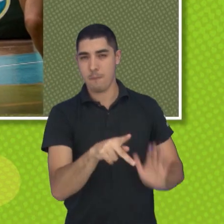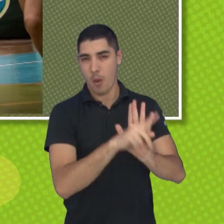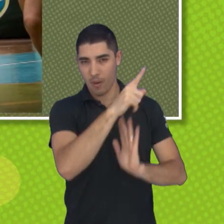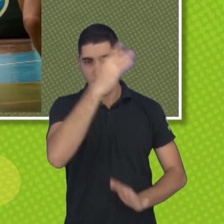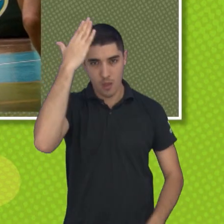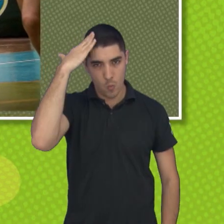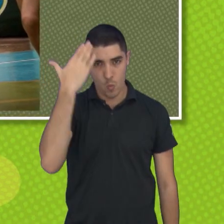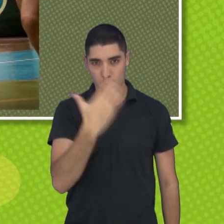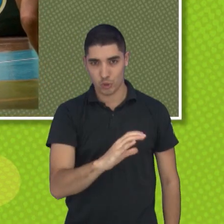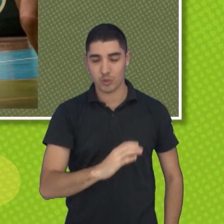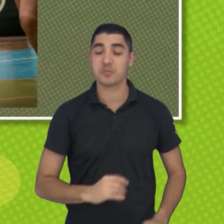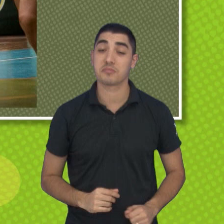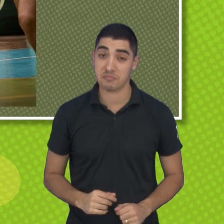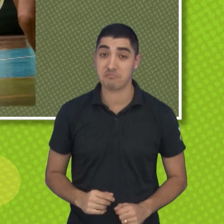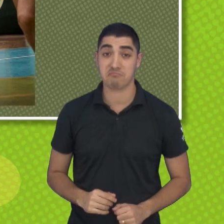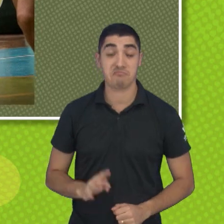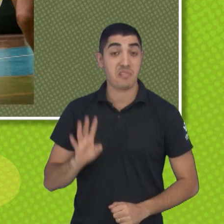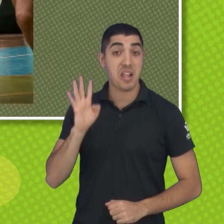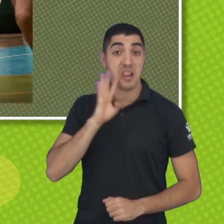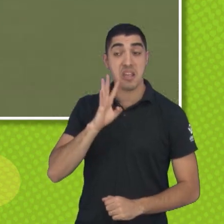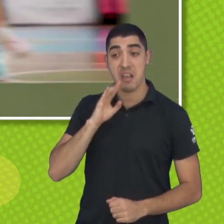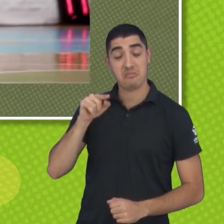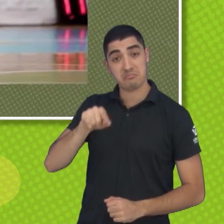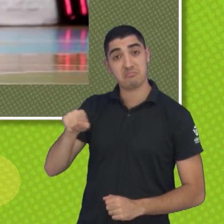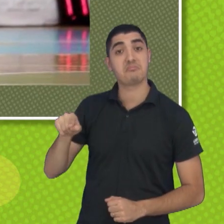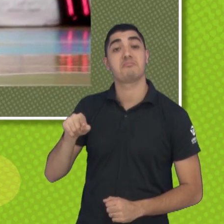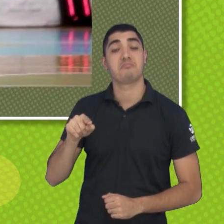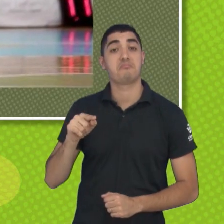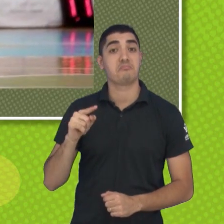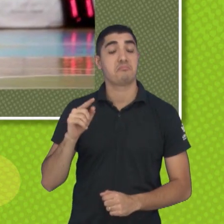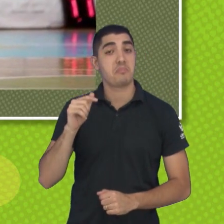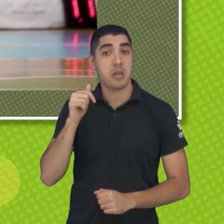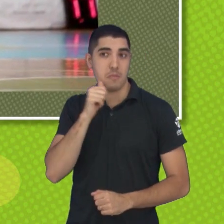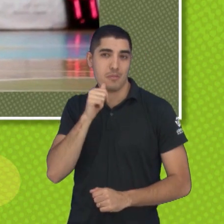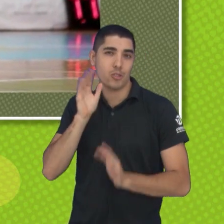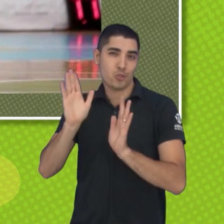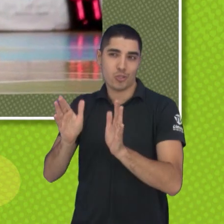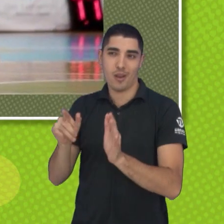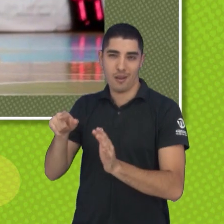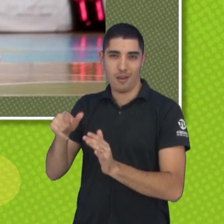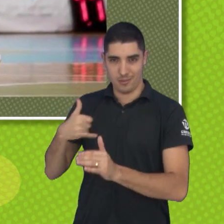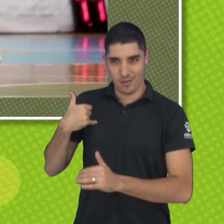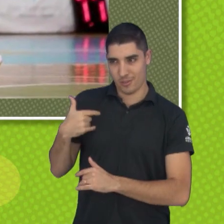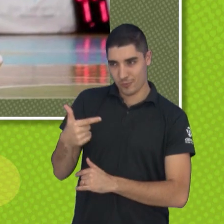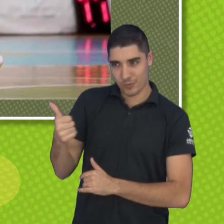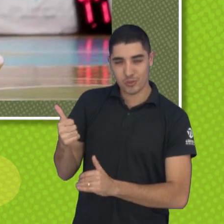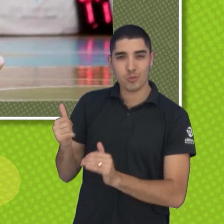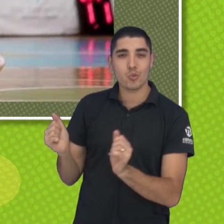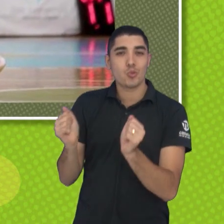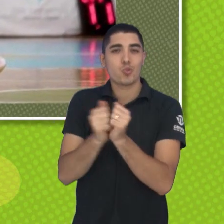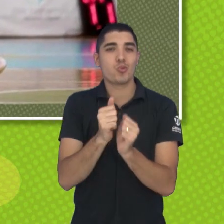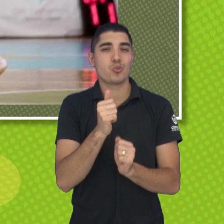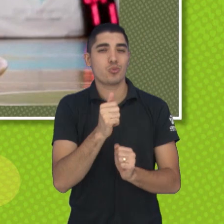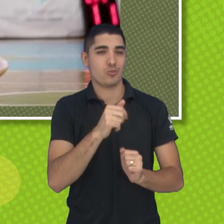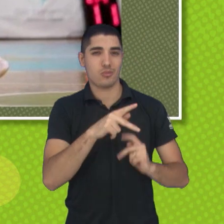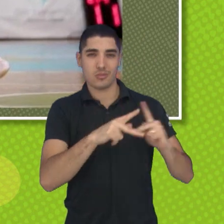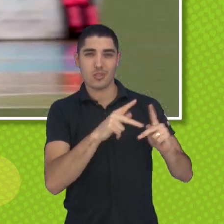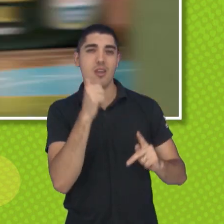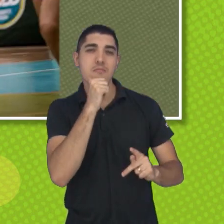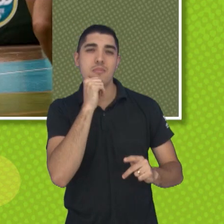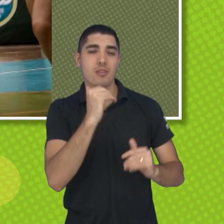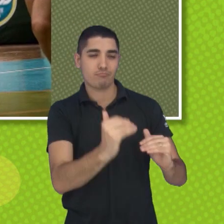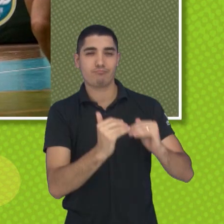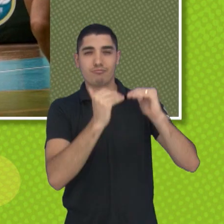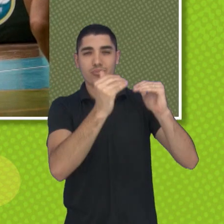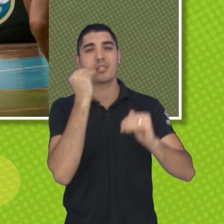meninas já jogam o profissional, jogam com meninas mais velhas que elas e aí quando voltam para a categoria,